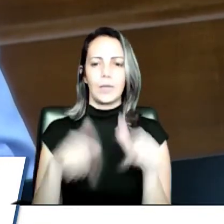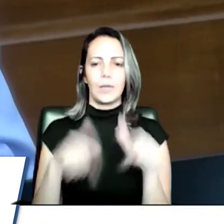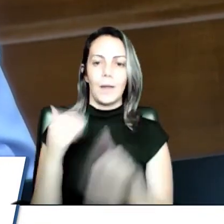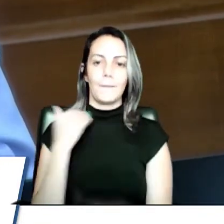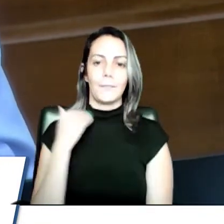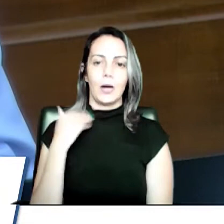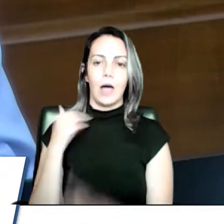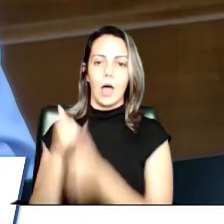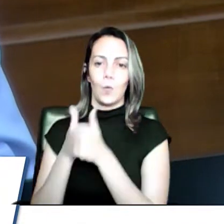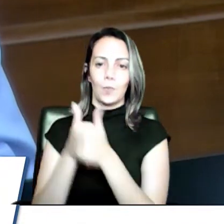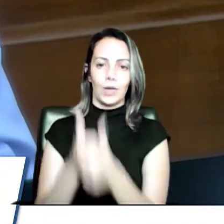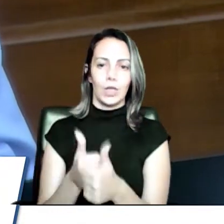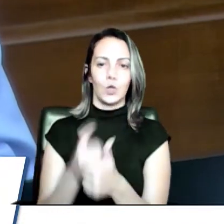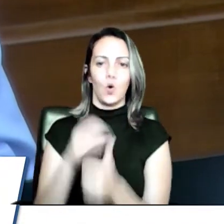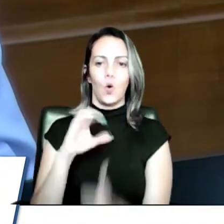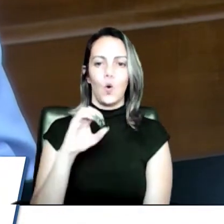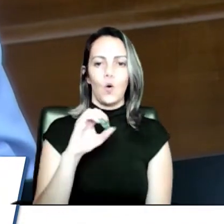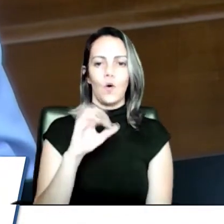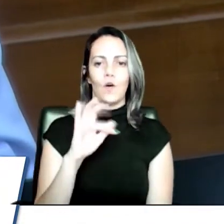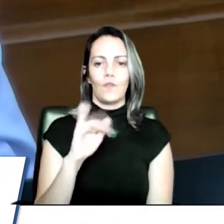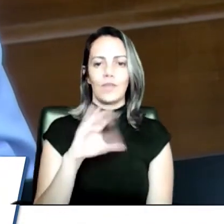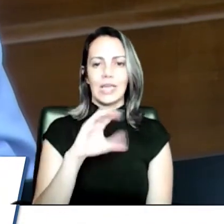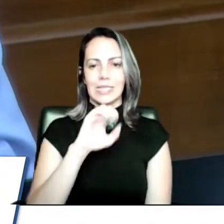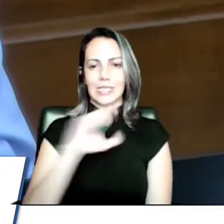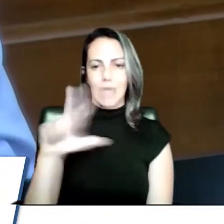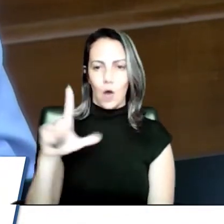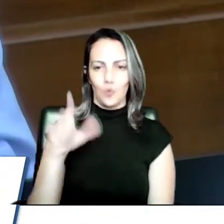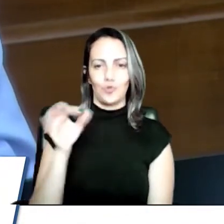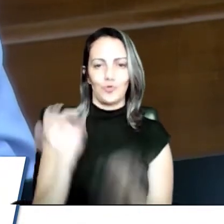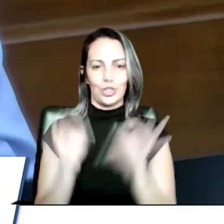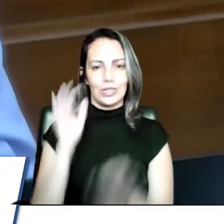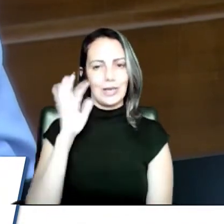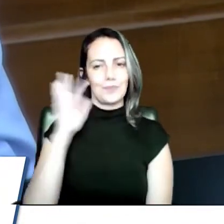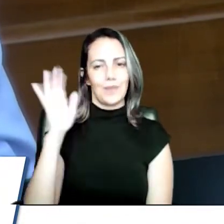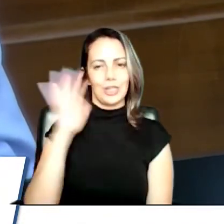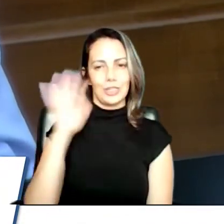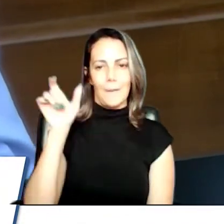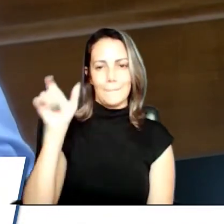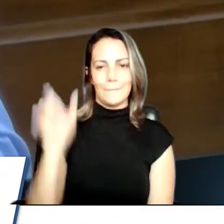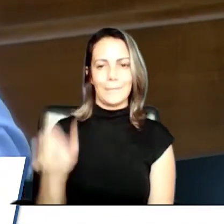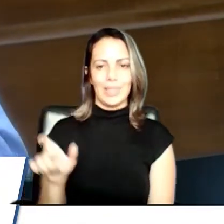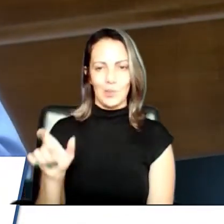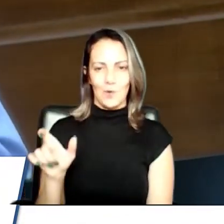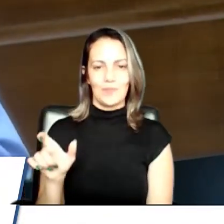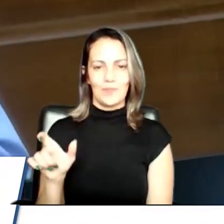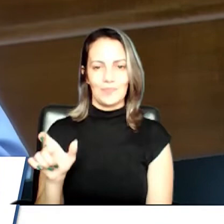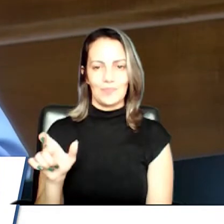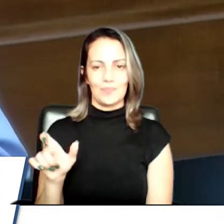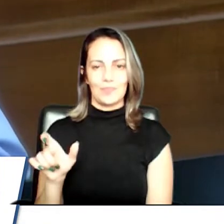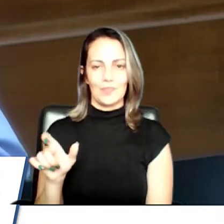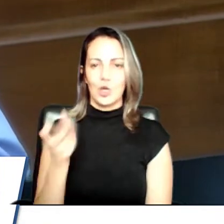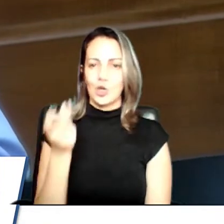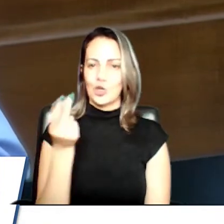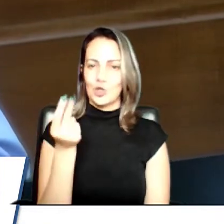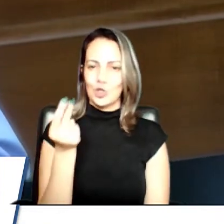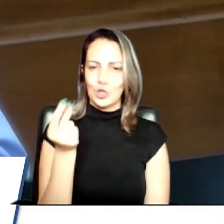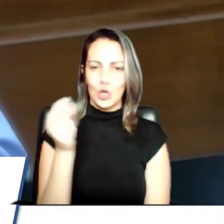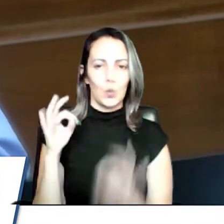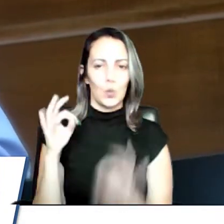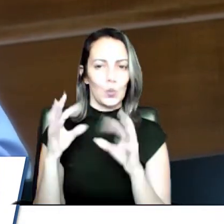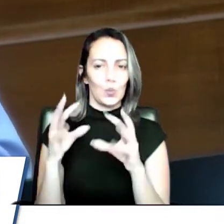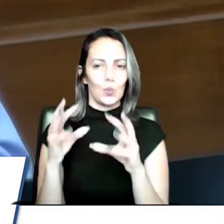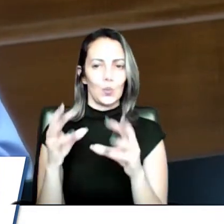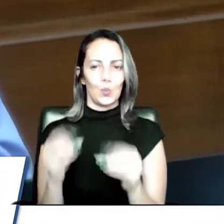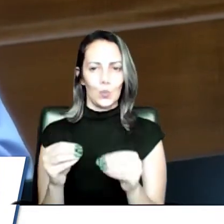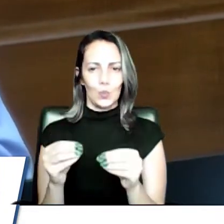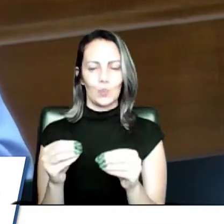reação, com certeza. Imagina uma pessoa que coloca todo o seu dinheiro, deposita tudo, está trabalhando,